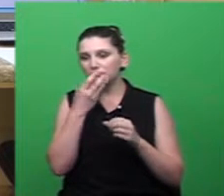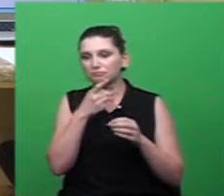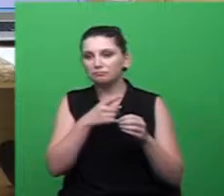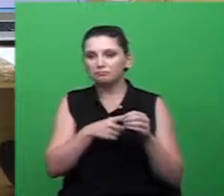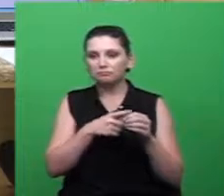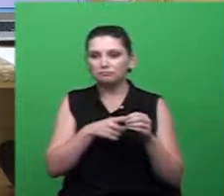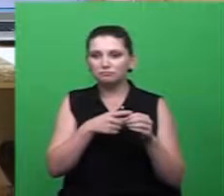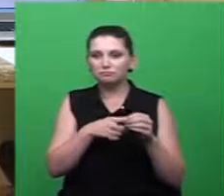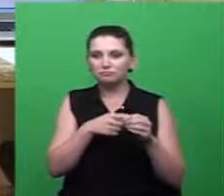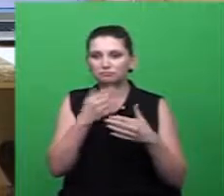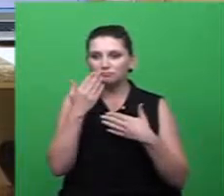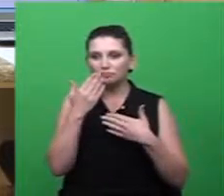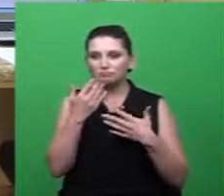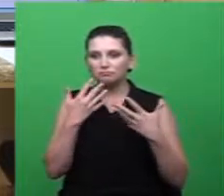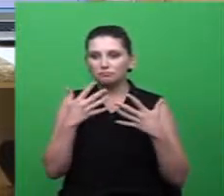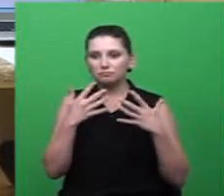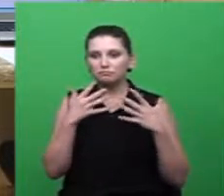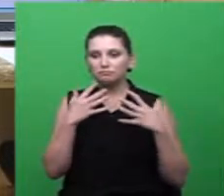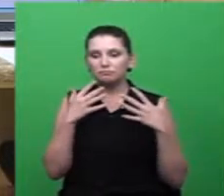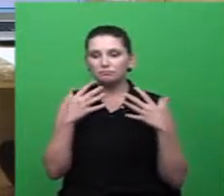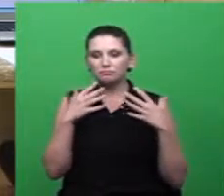vitórias. Obrigado.